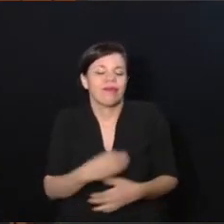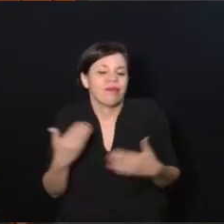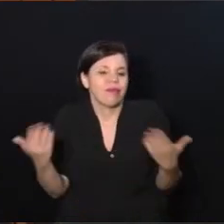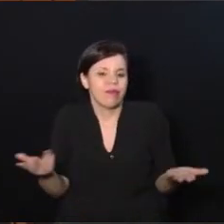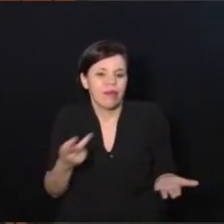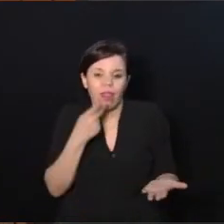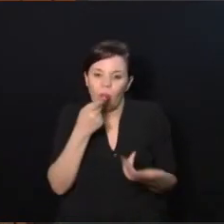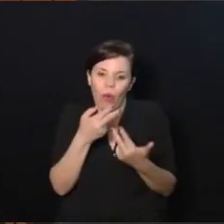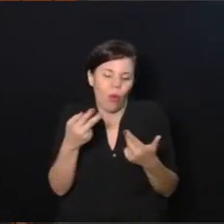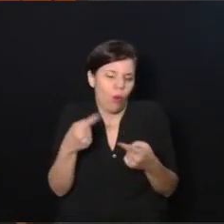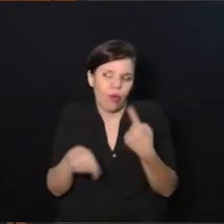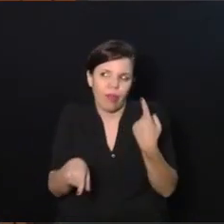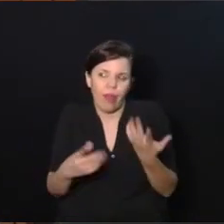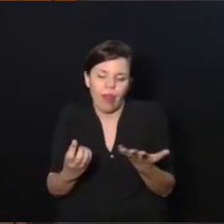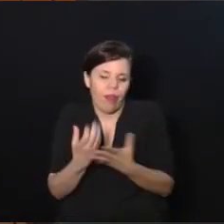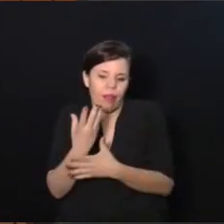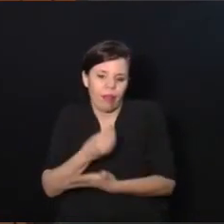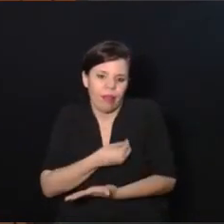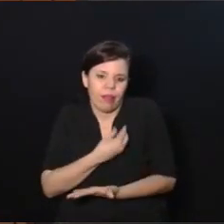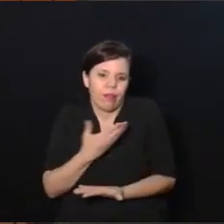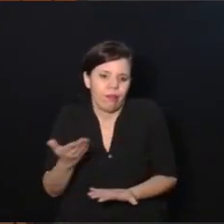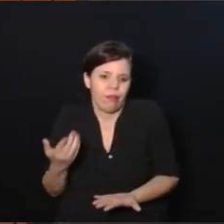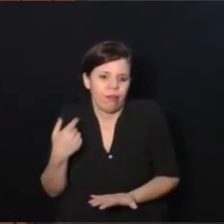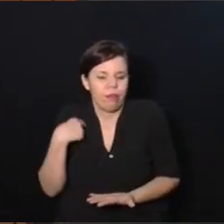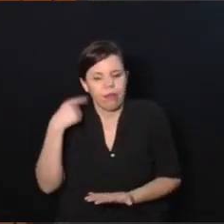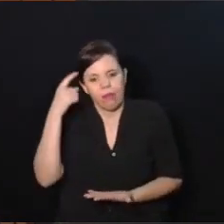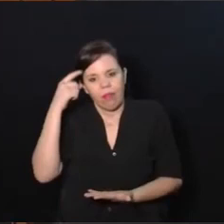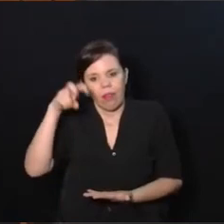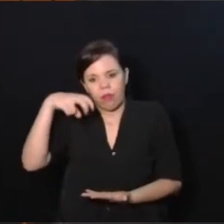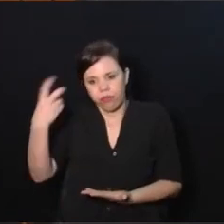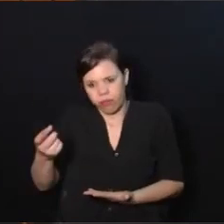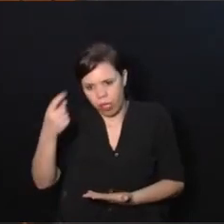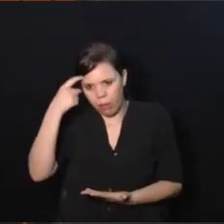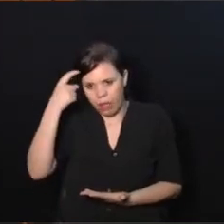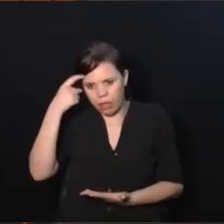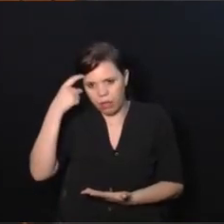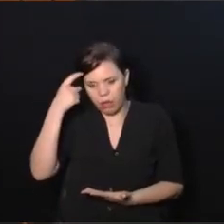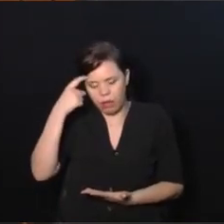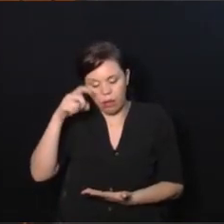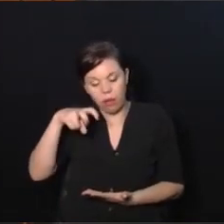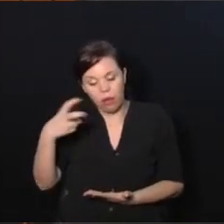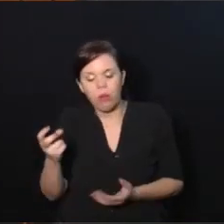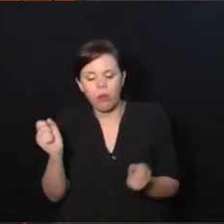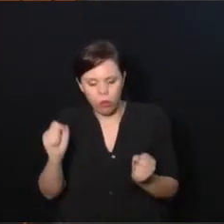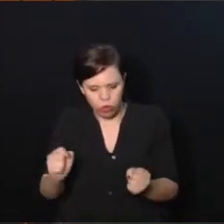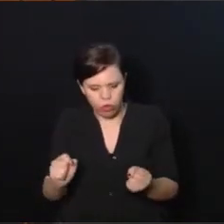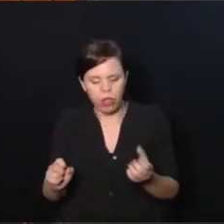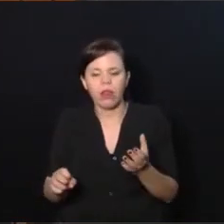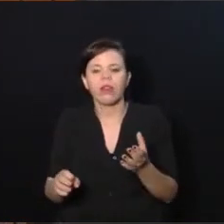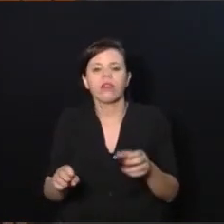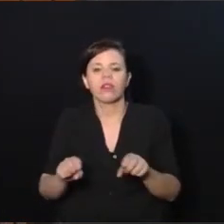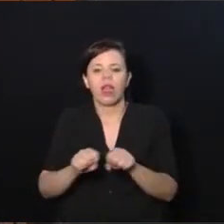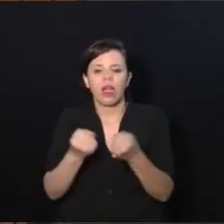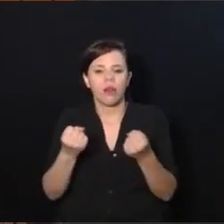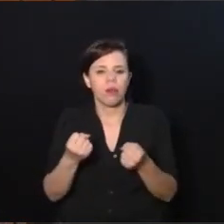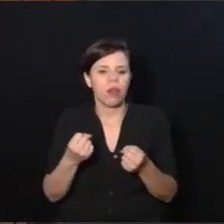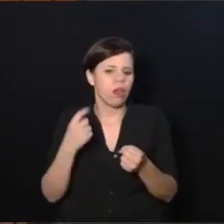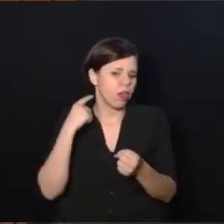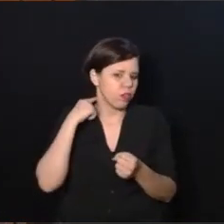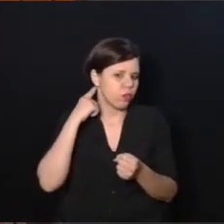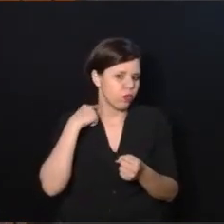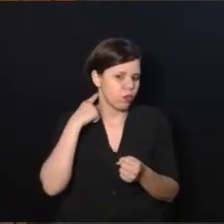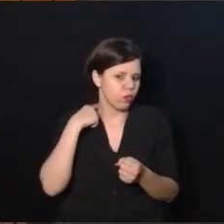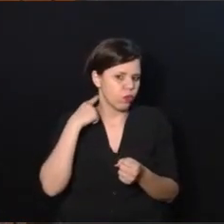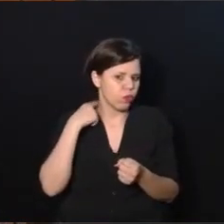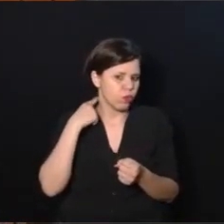é, tem alguma coisa errada. eu caí de cabeça, poderia ter quebrado um pescoço e a única coisa